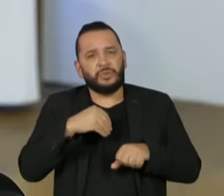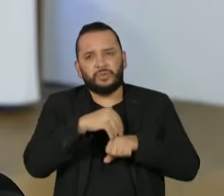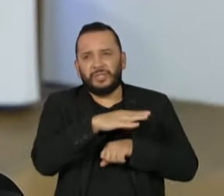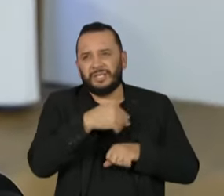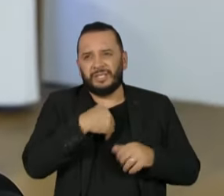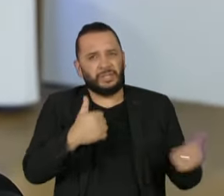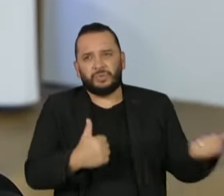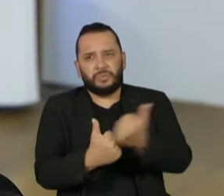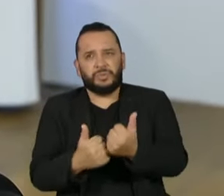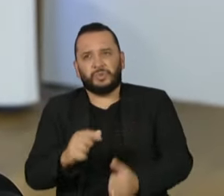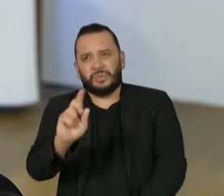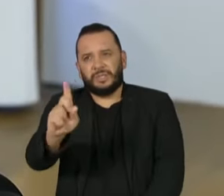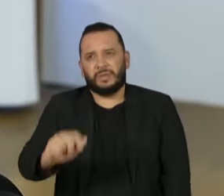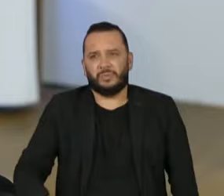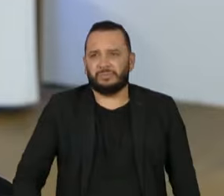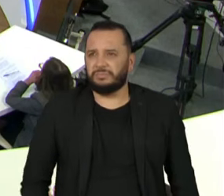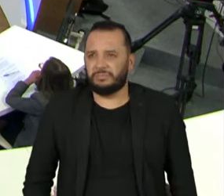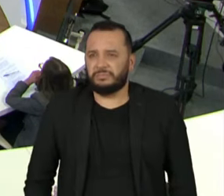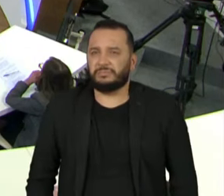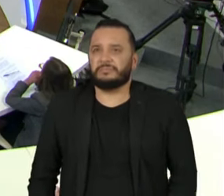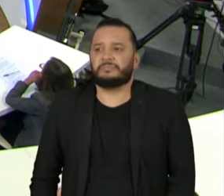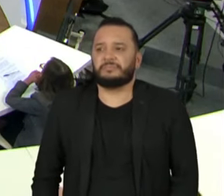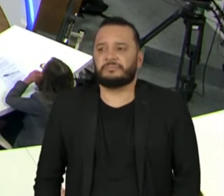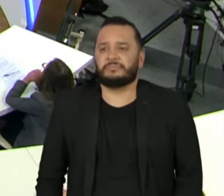Planalto, sim. Thaís.